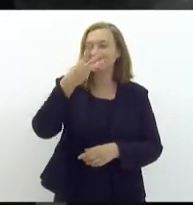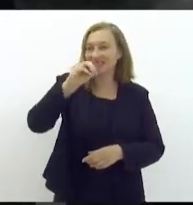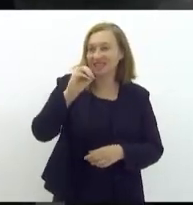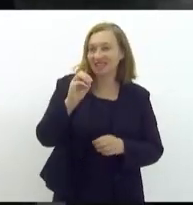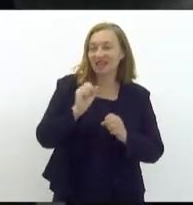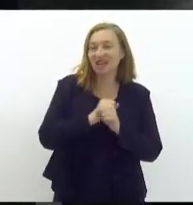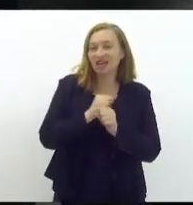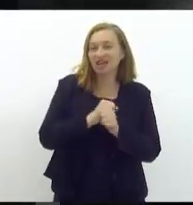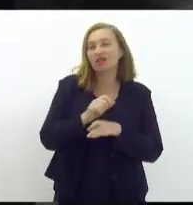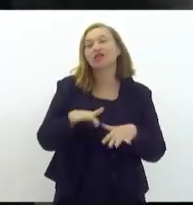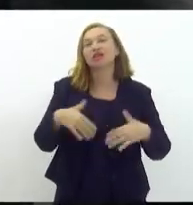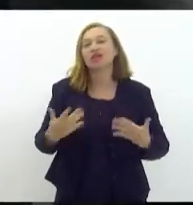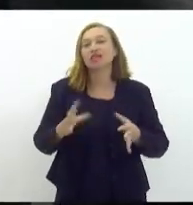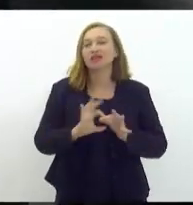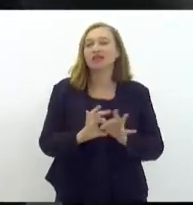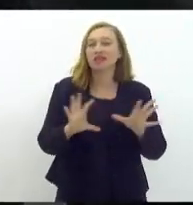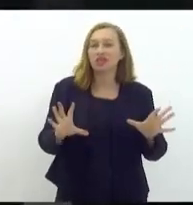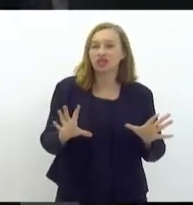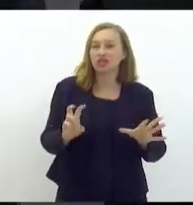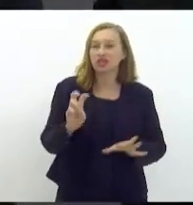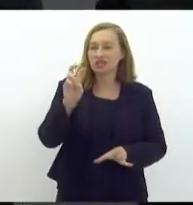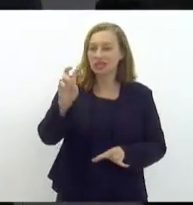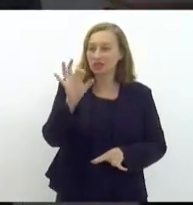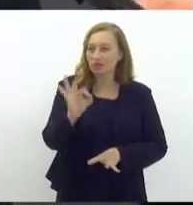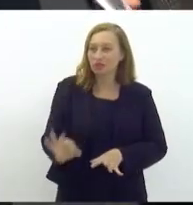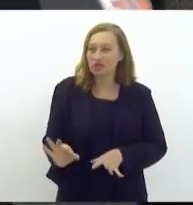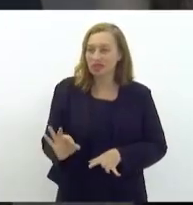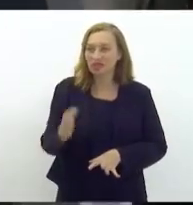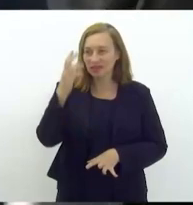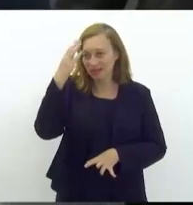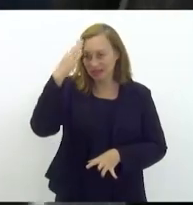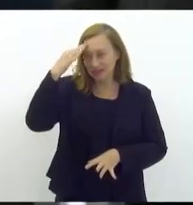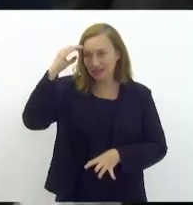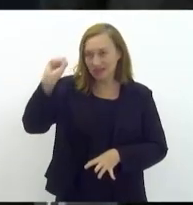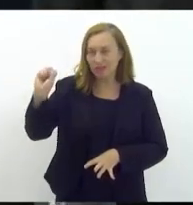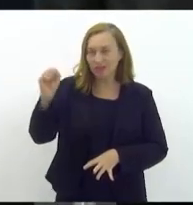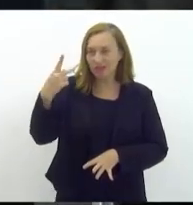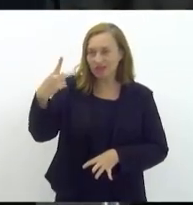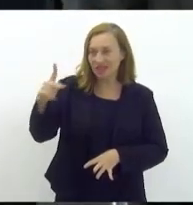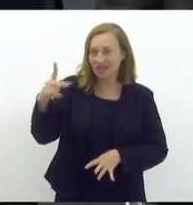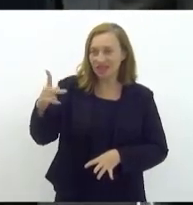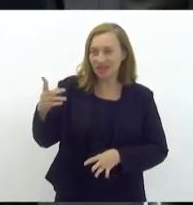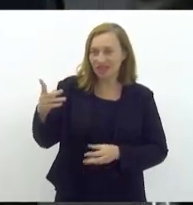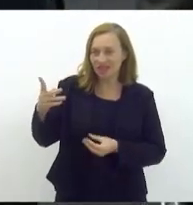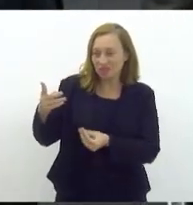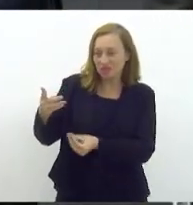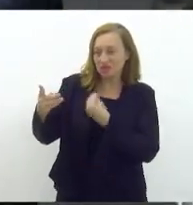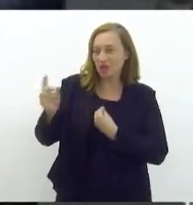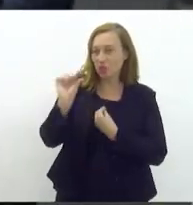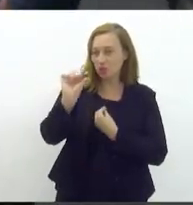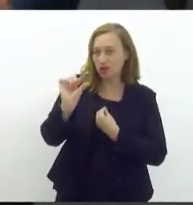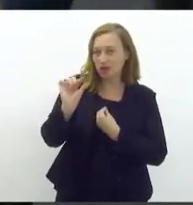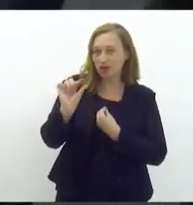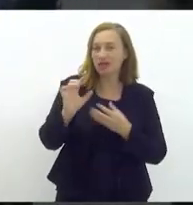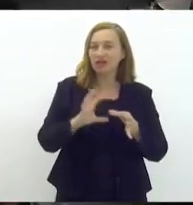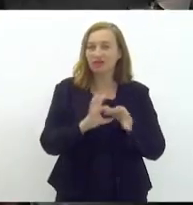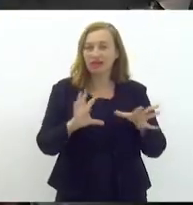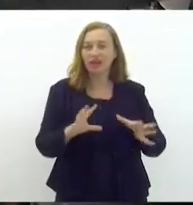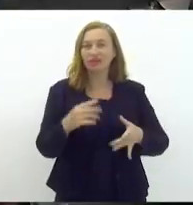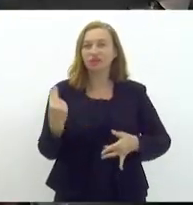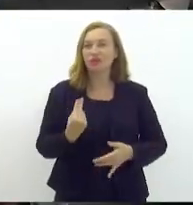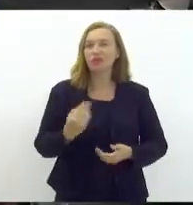Aí ele vai deixar 5% da sabedoria dele para mim. Está autorizado ou coautoria?